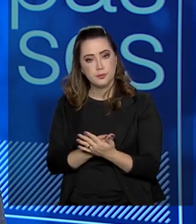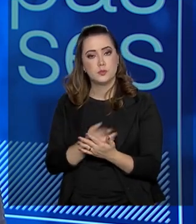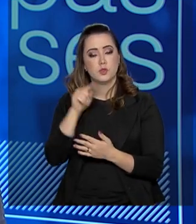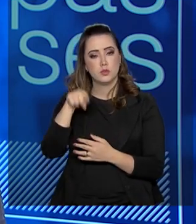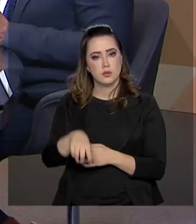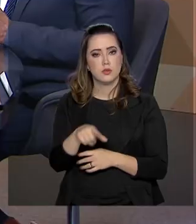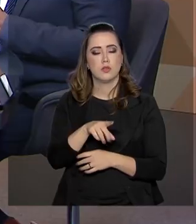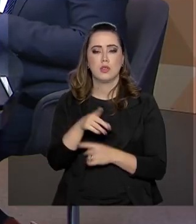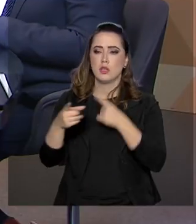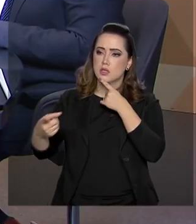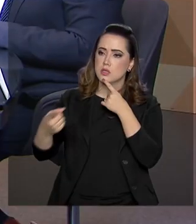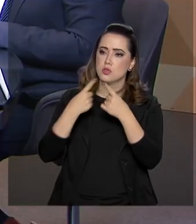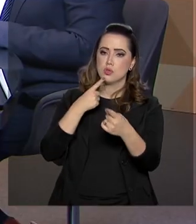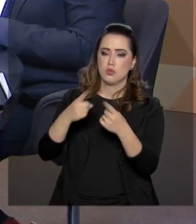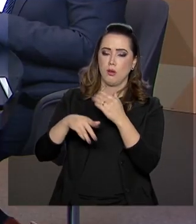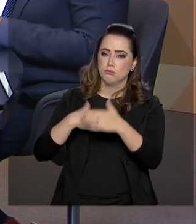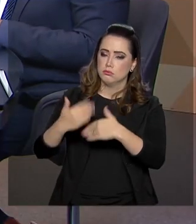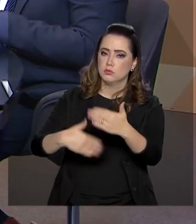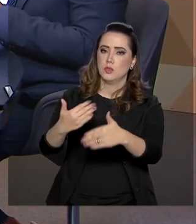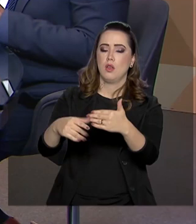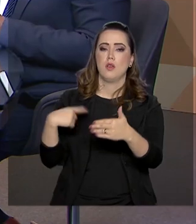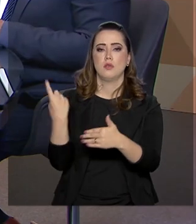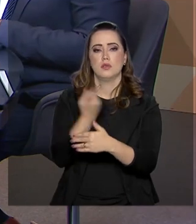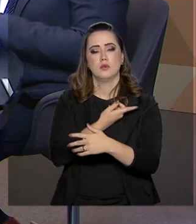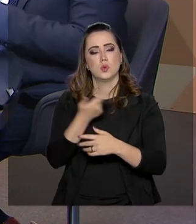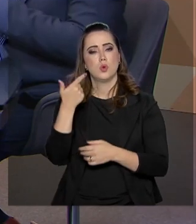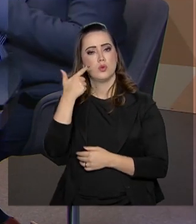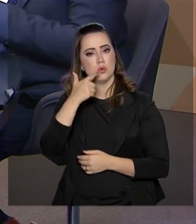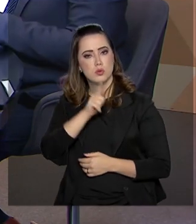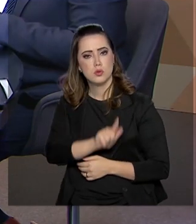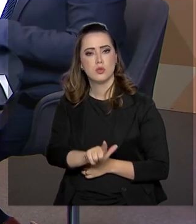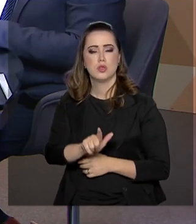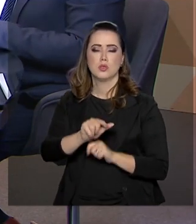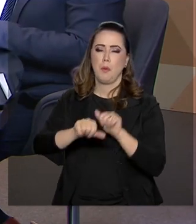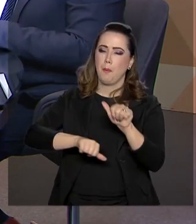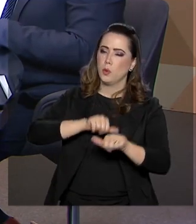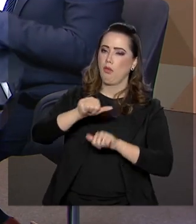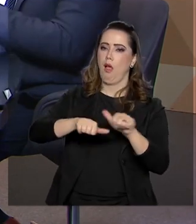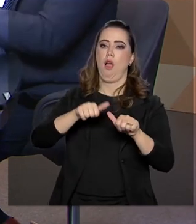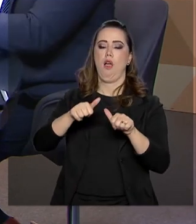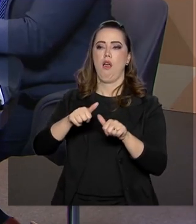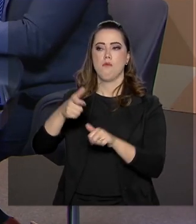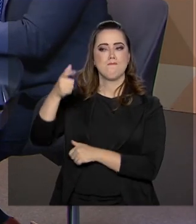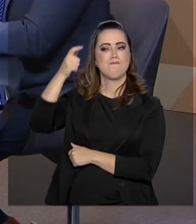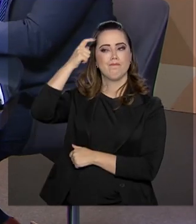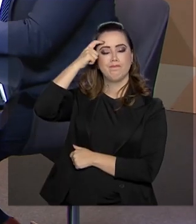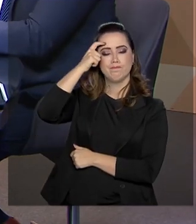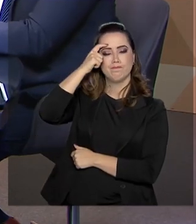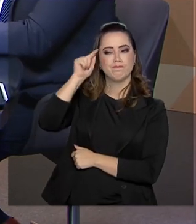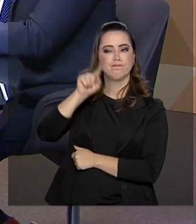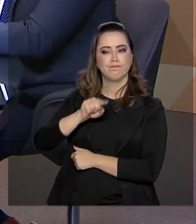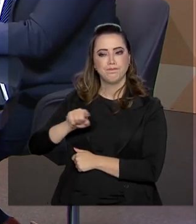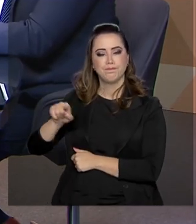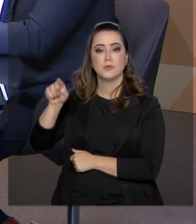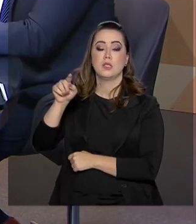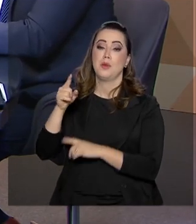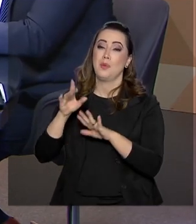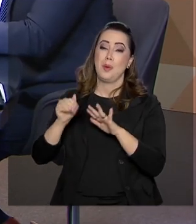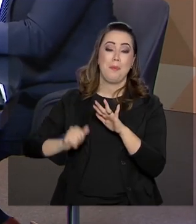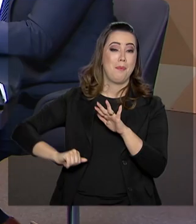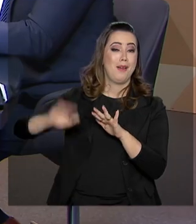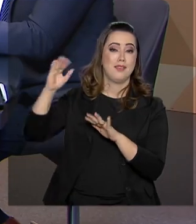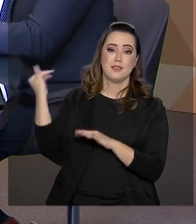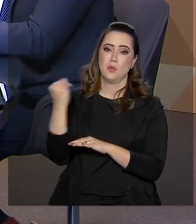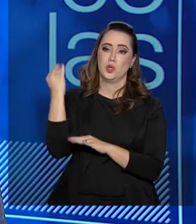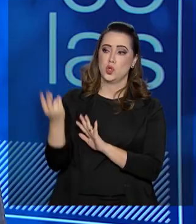nesse diálogo continuado, nós conseguiremos mudar a mentalidade. Porque, mais importante do que o